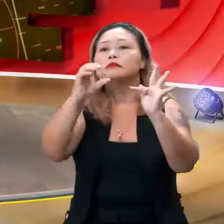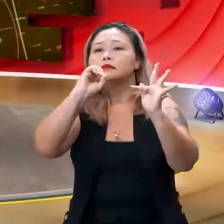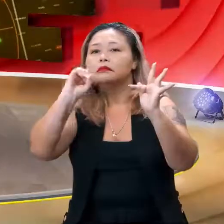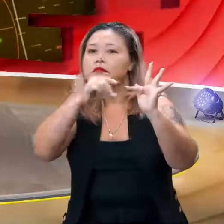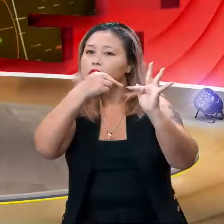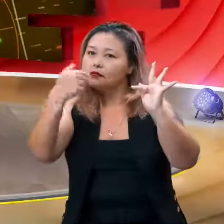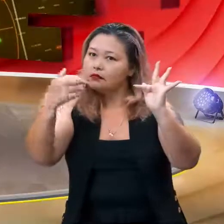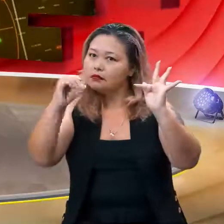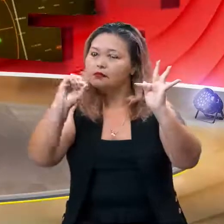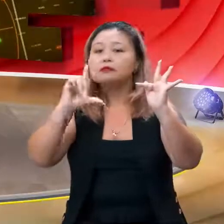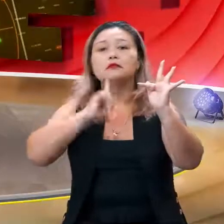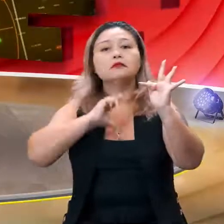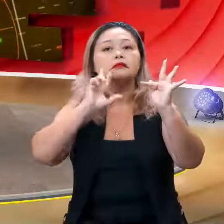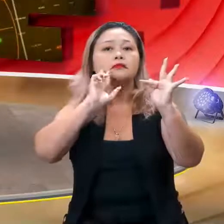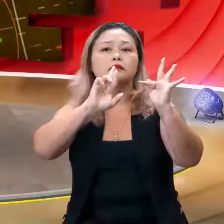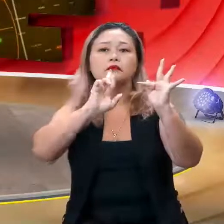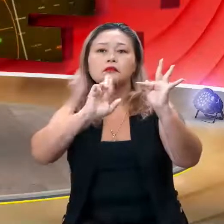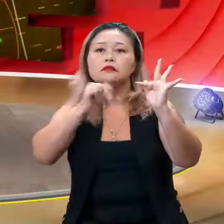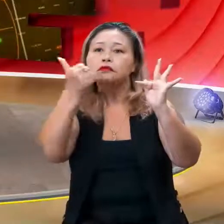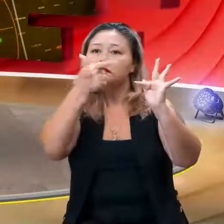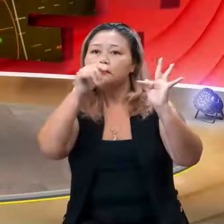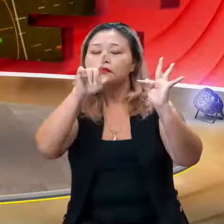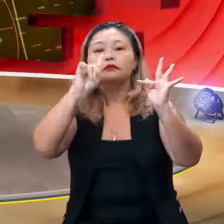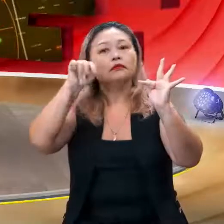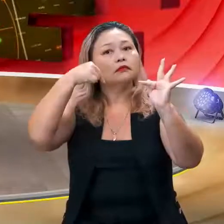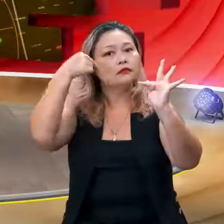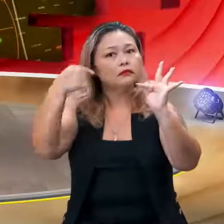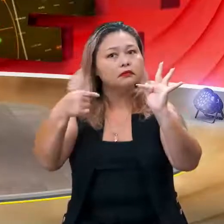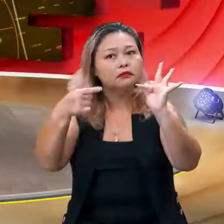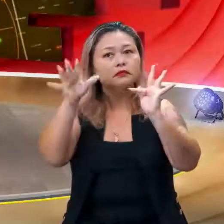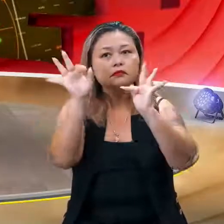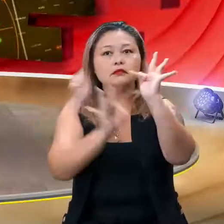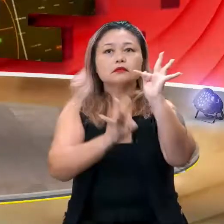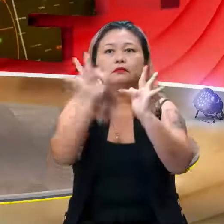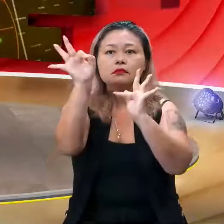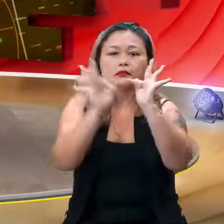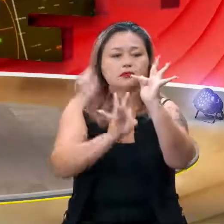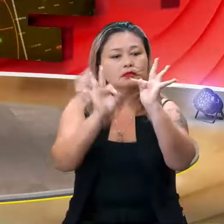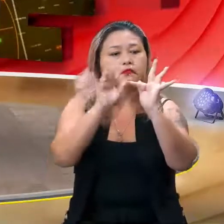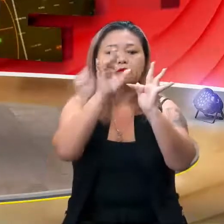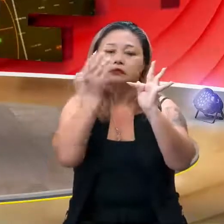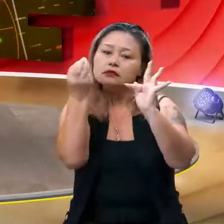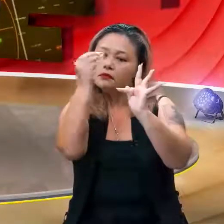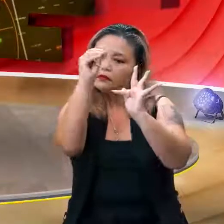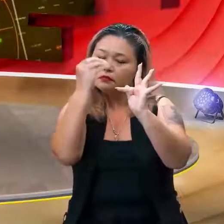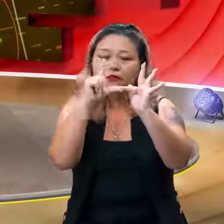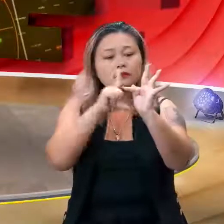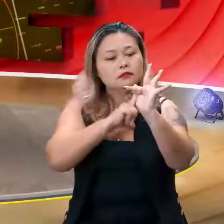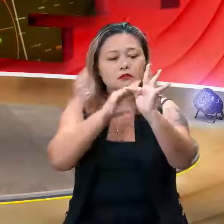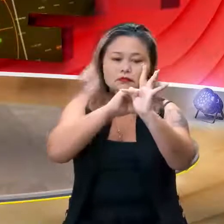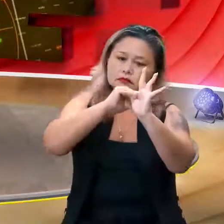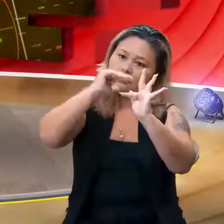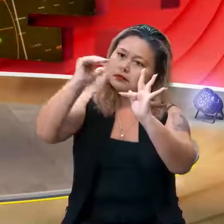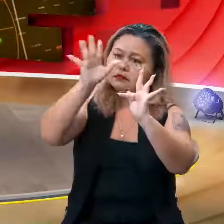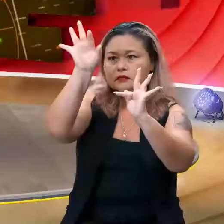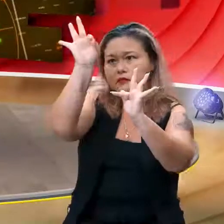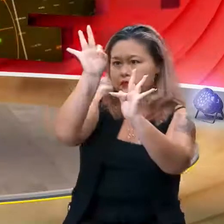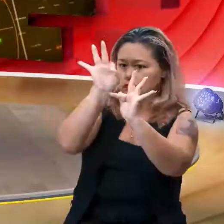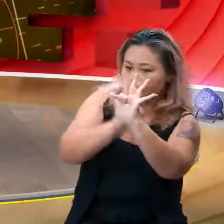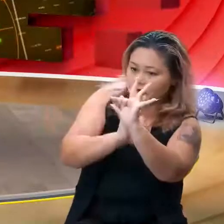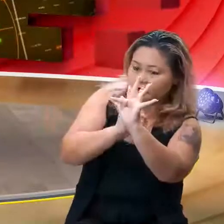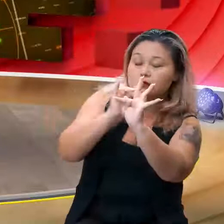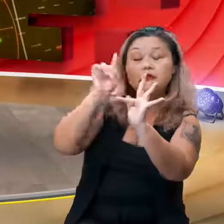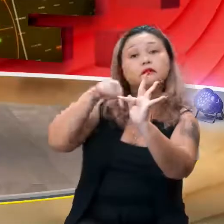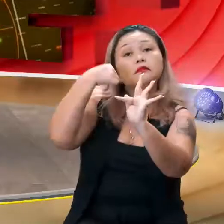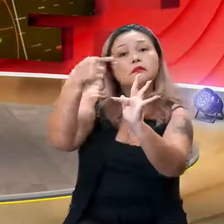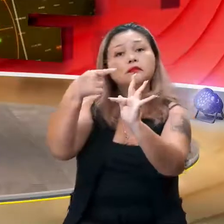resolver a equação do primeiro grau. E depois montamos o gráfico da função, vimos quando ele é crescente, quando é decrescente e vimos que